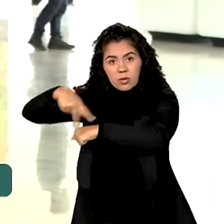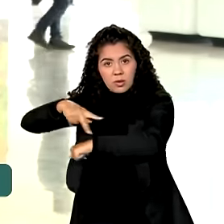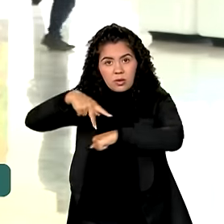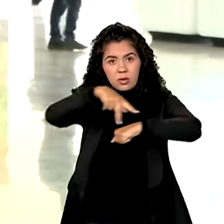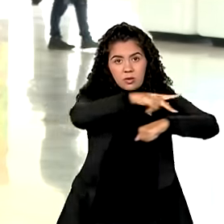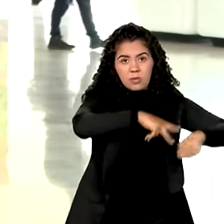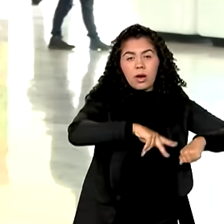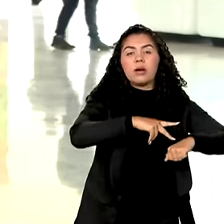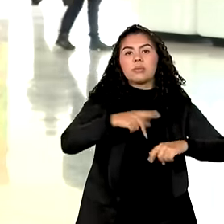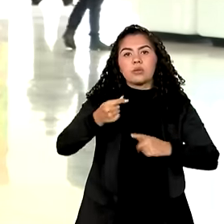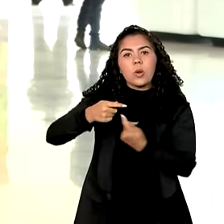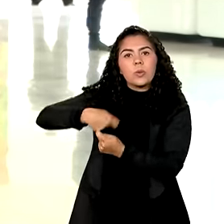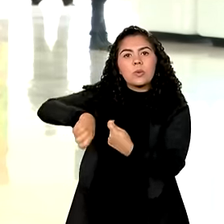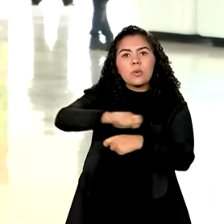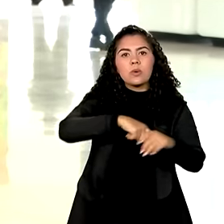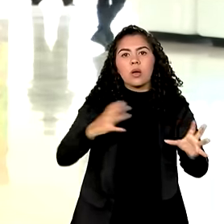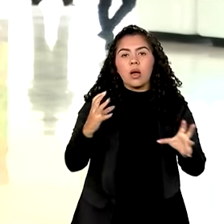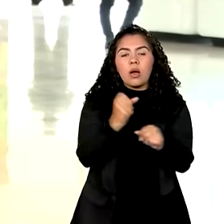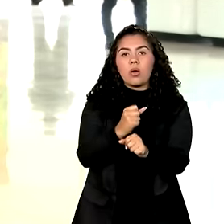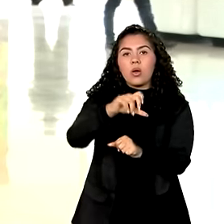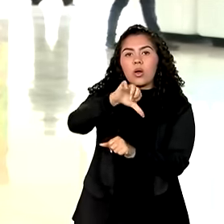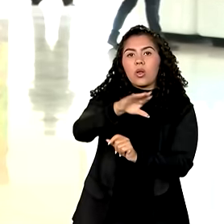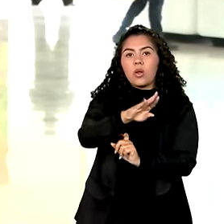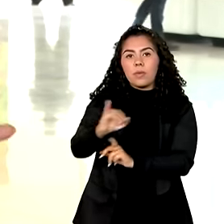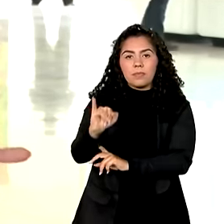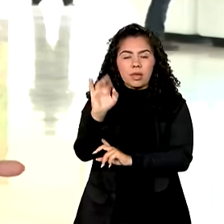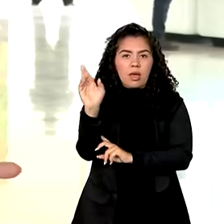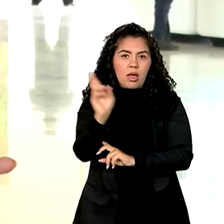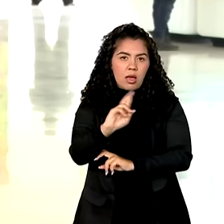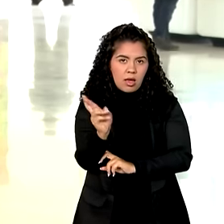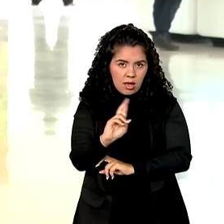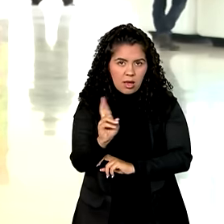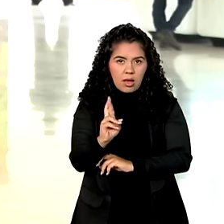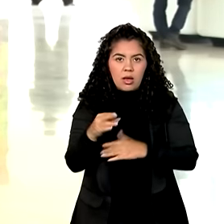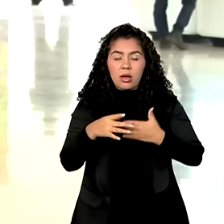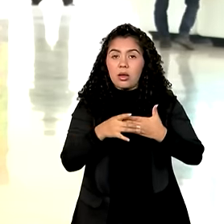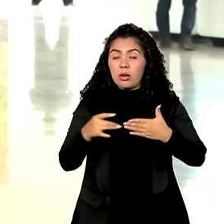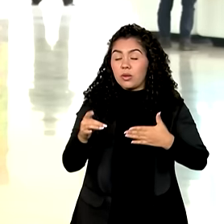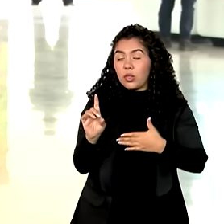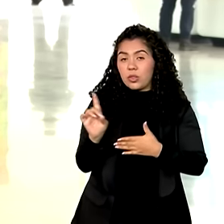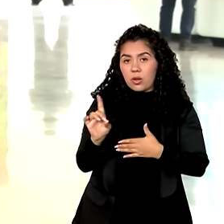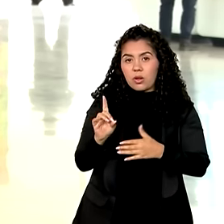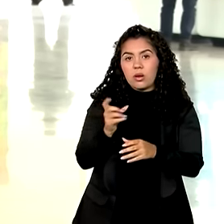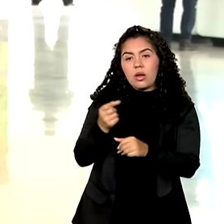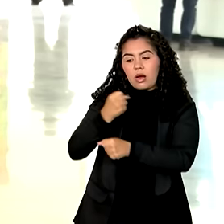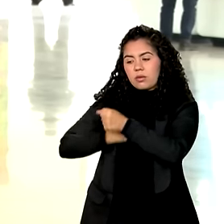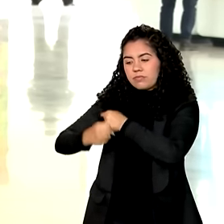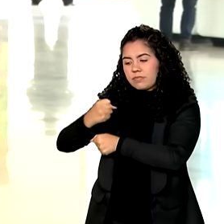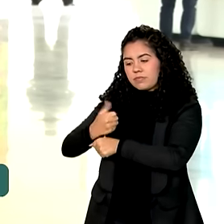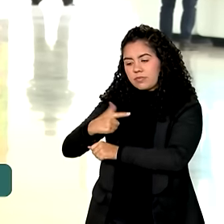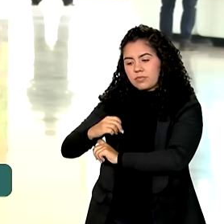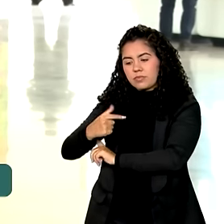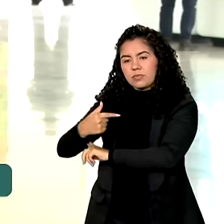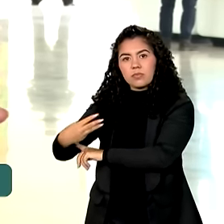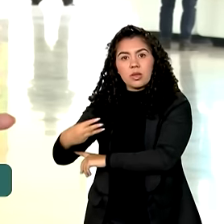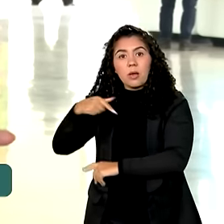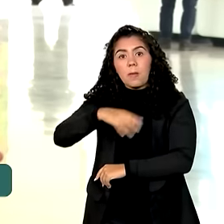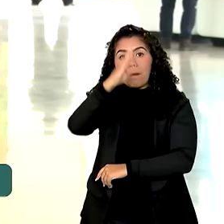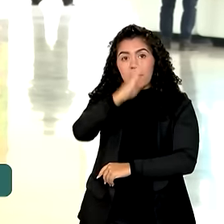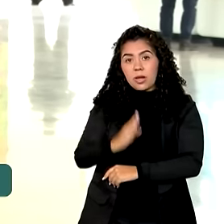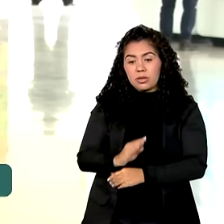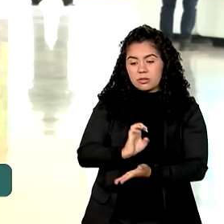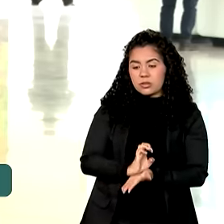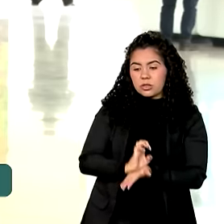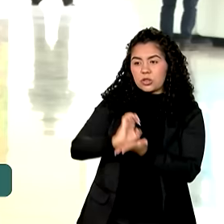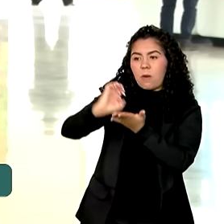dois países chegou a 9 bilhões e 900 milhões de dólares em 2023. O Brasil exporta para a Itália